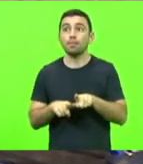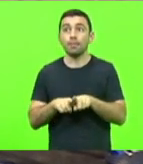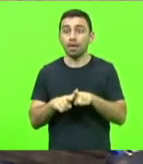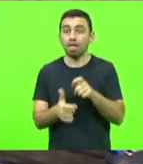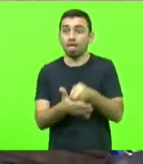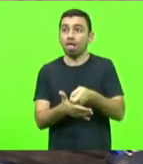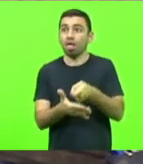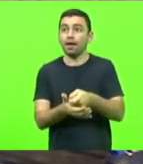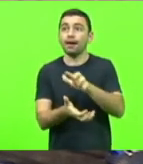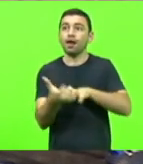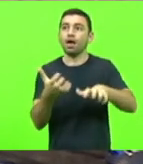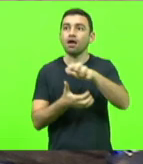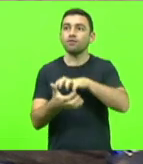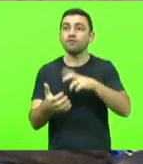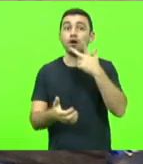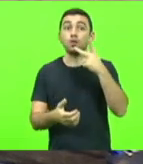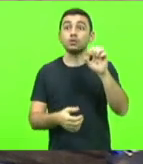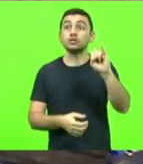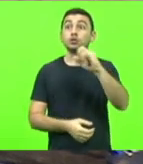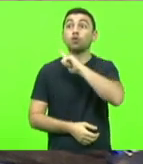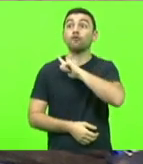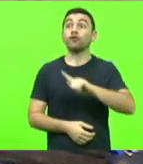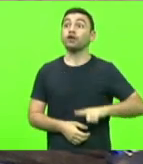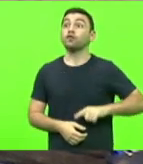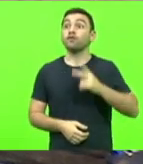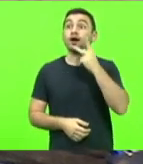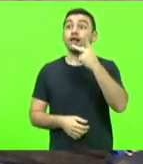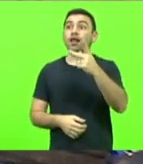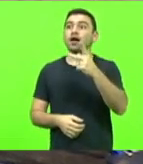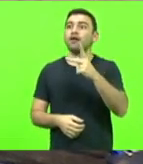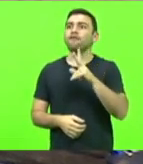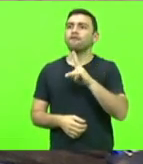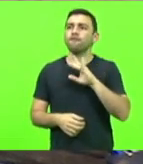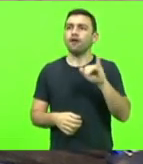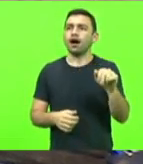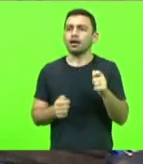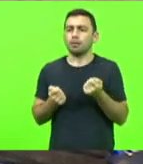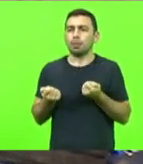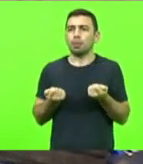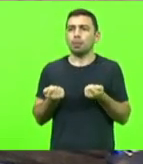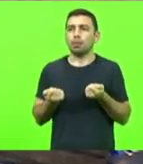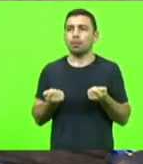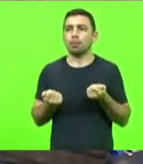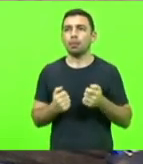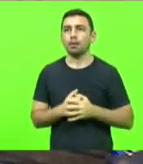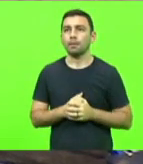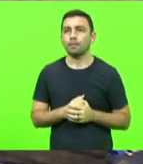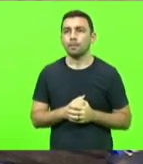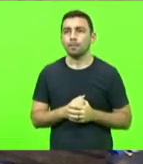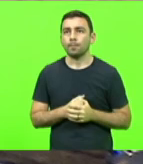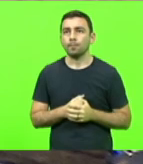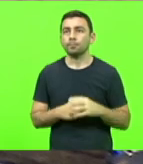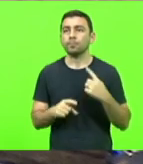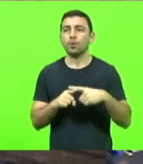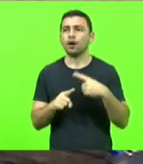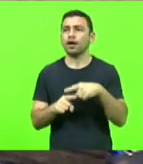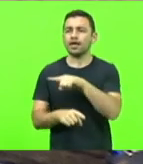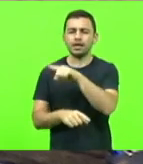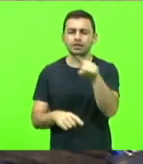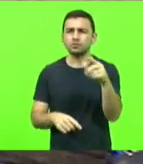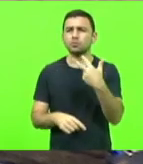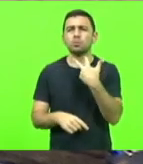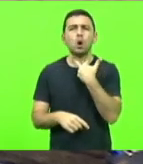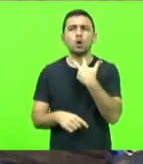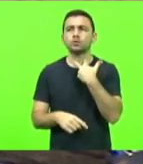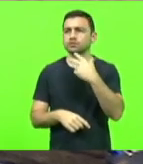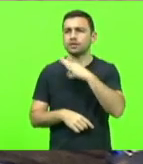se o governo ousar fazer algum contingenciamento, porque eles não podem ficar sem o